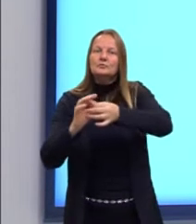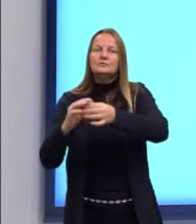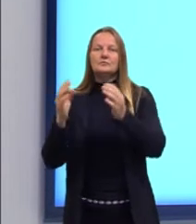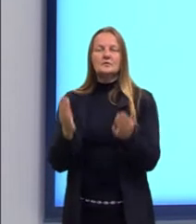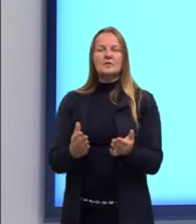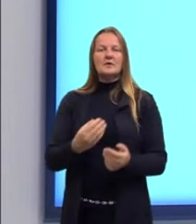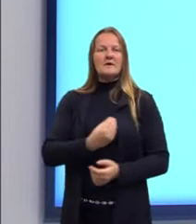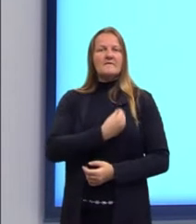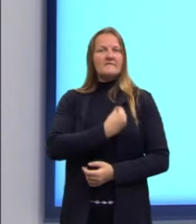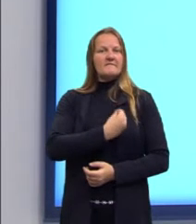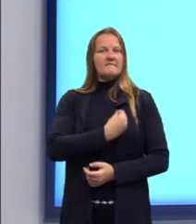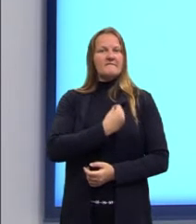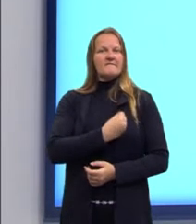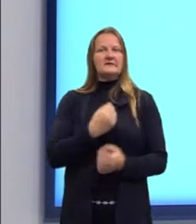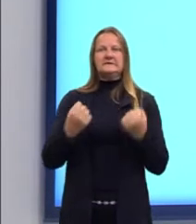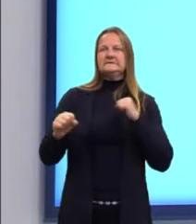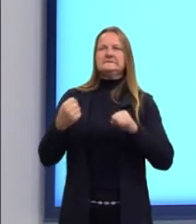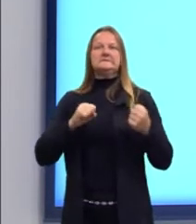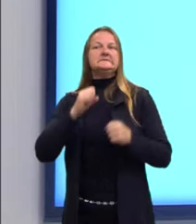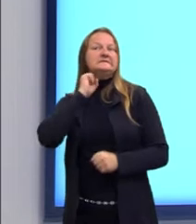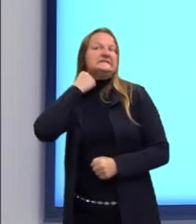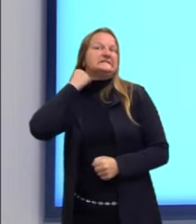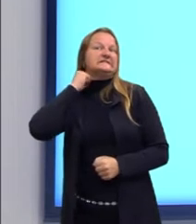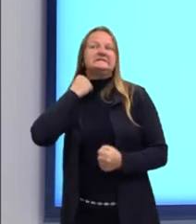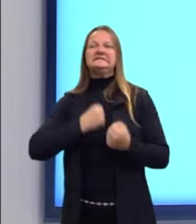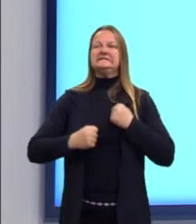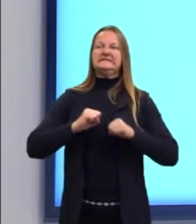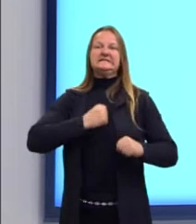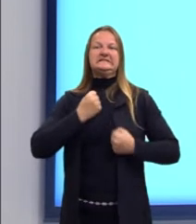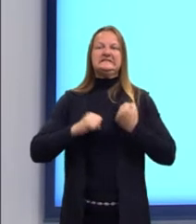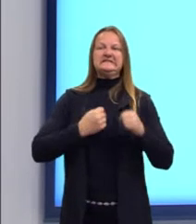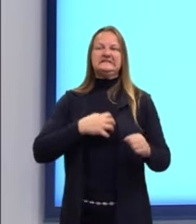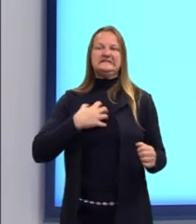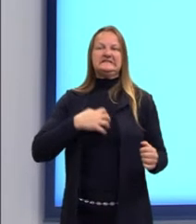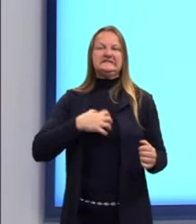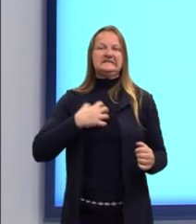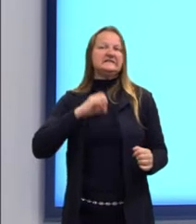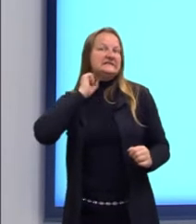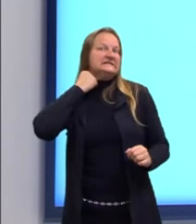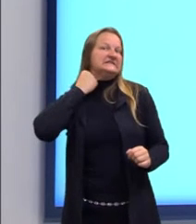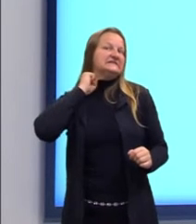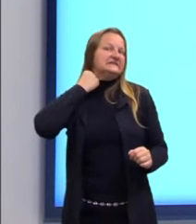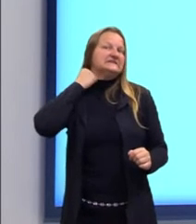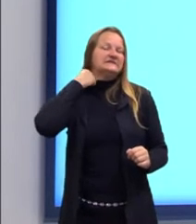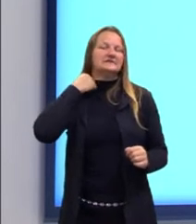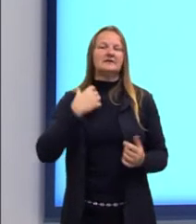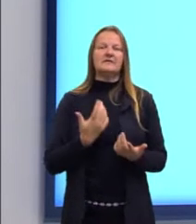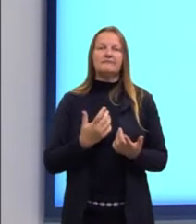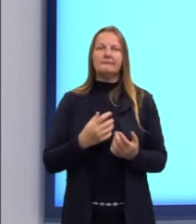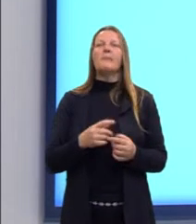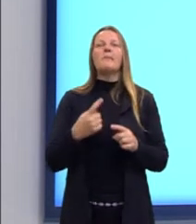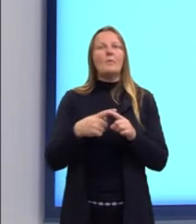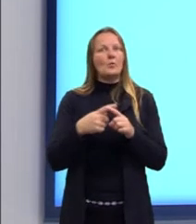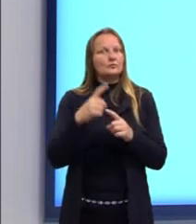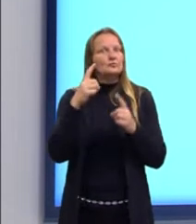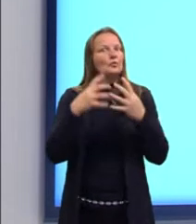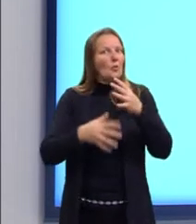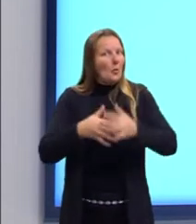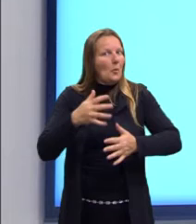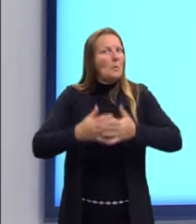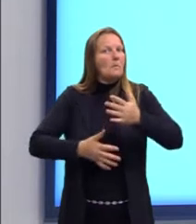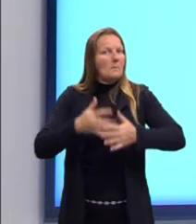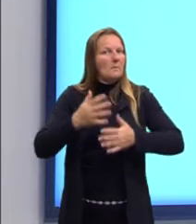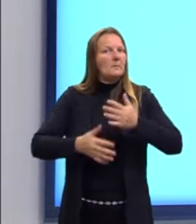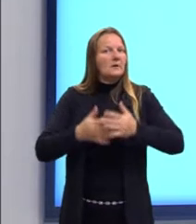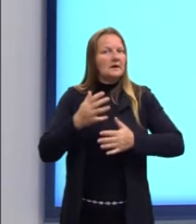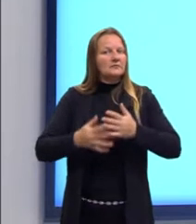andam bastante estressadas, ansiosas, é uma loucura, né? Se você não viu ainda,